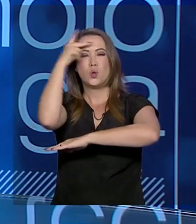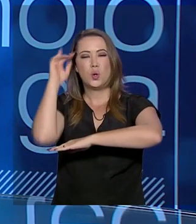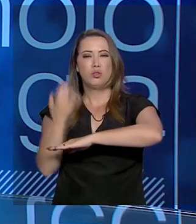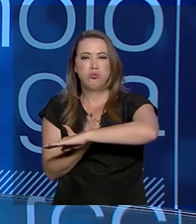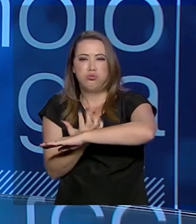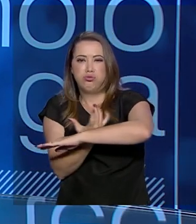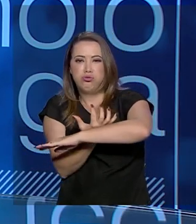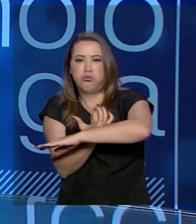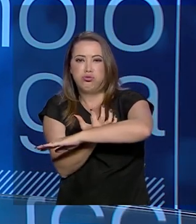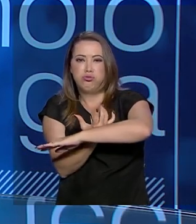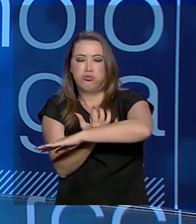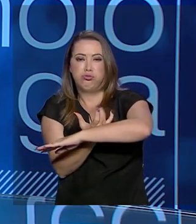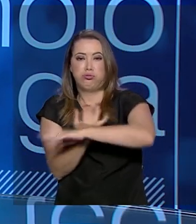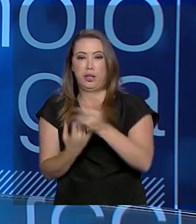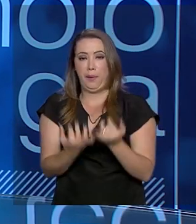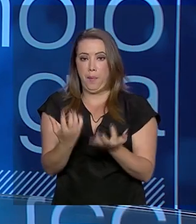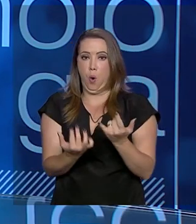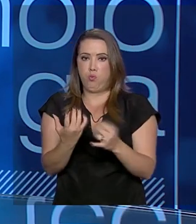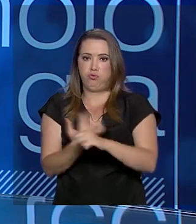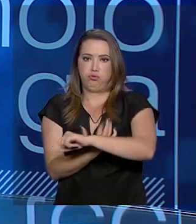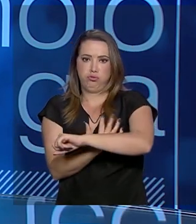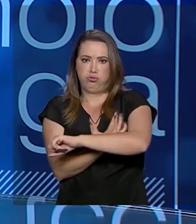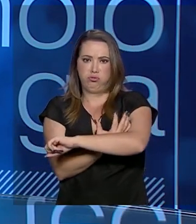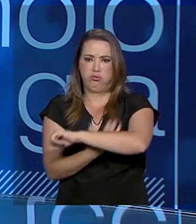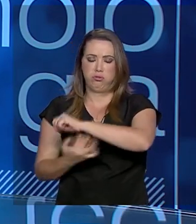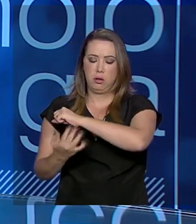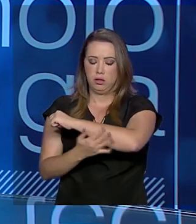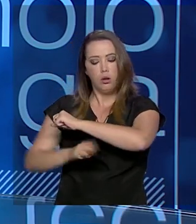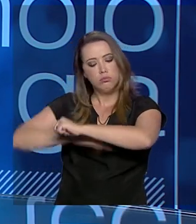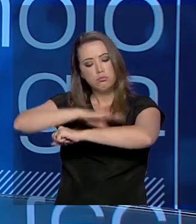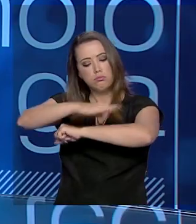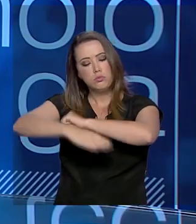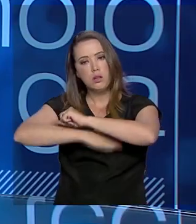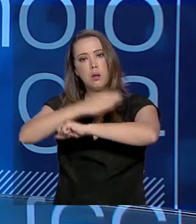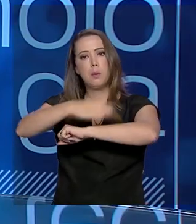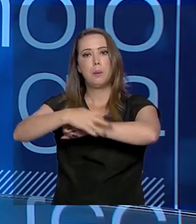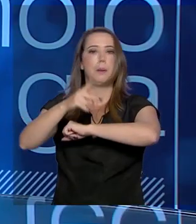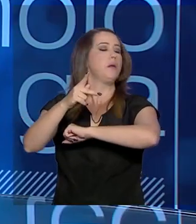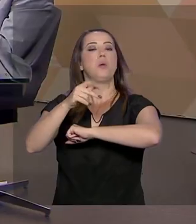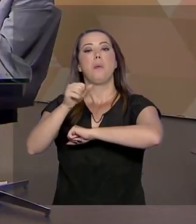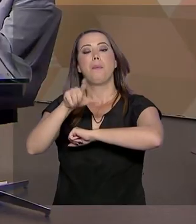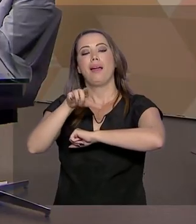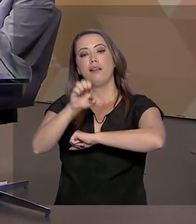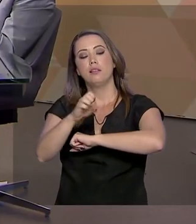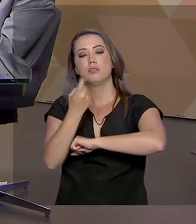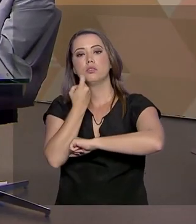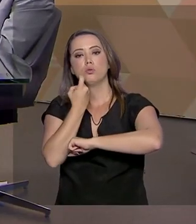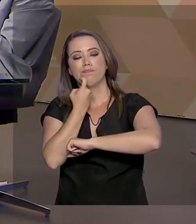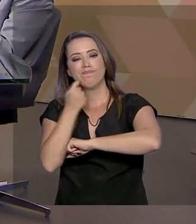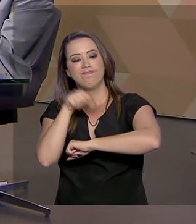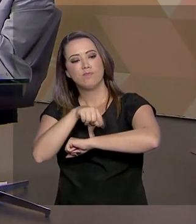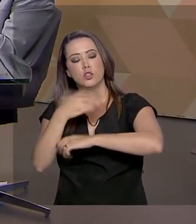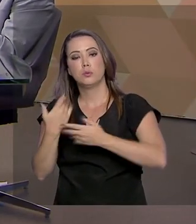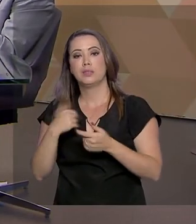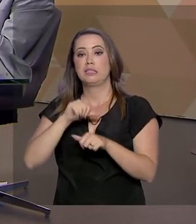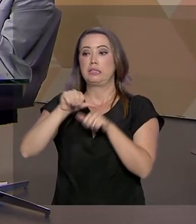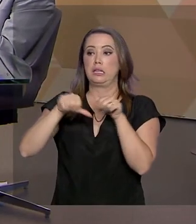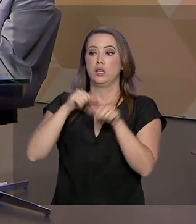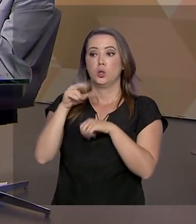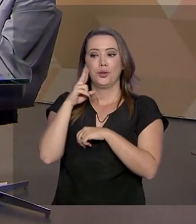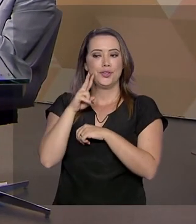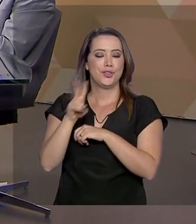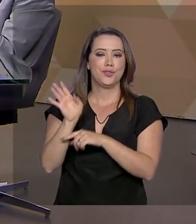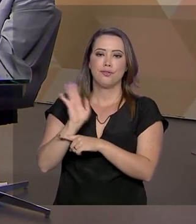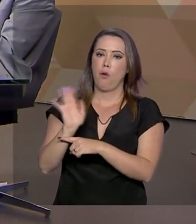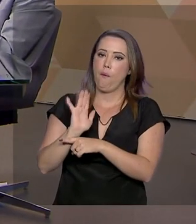população mais pobre do Brasil, as pessoas mais carentes, que procuram serviço público. E a troca de curativos, nós vimos